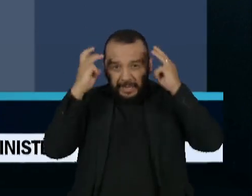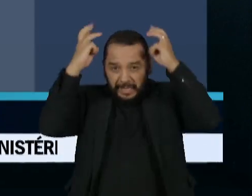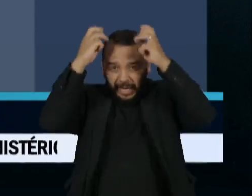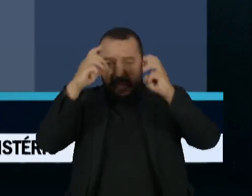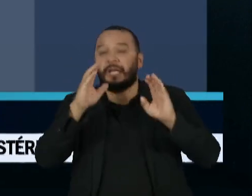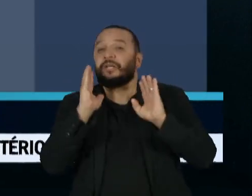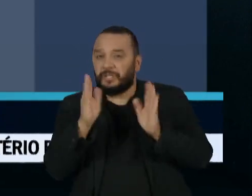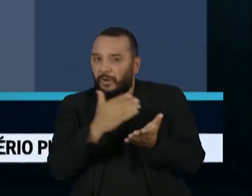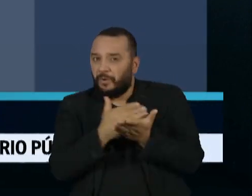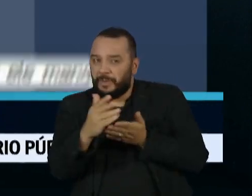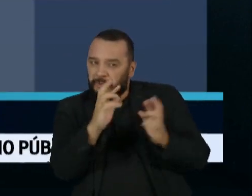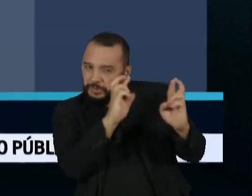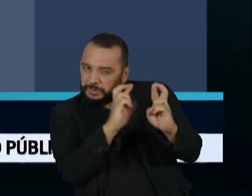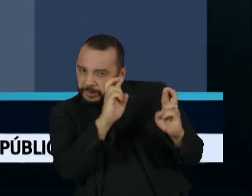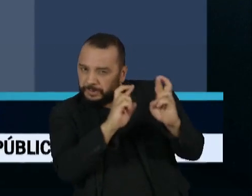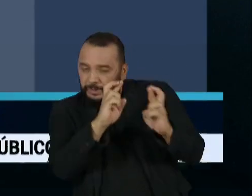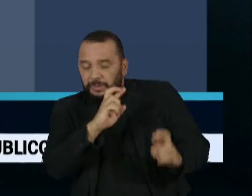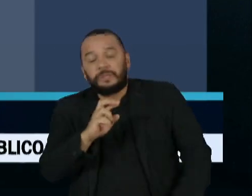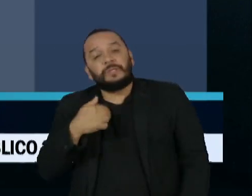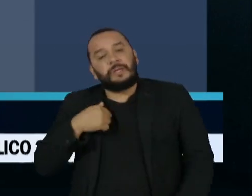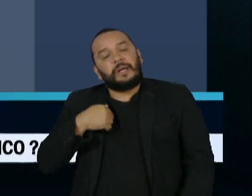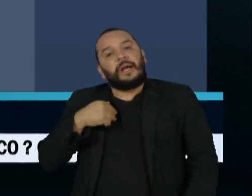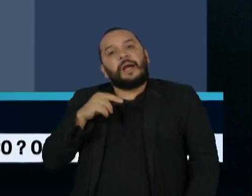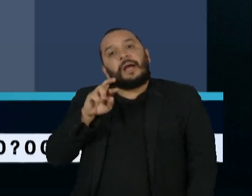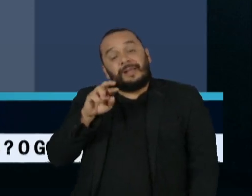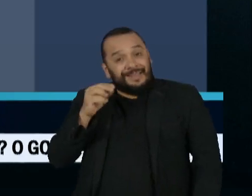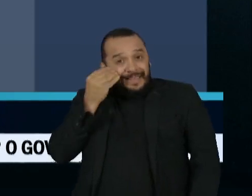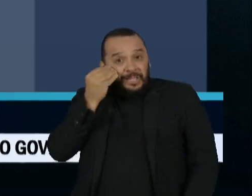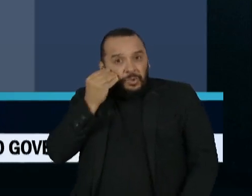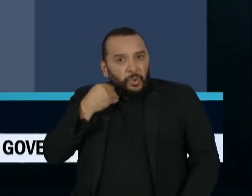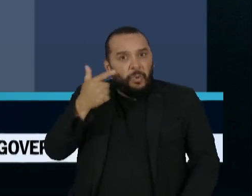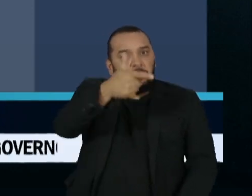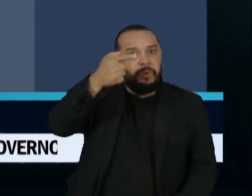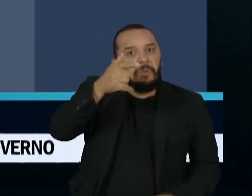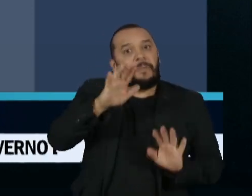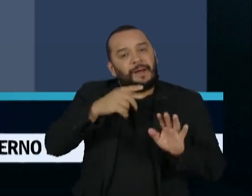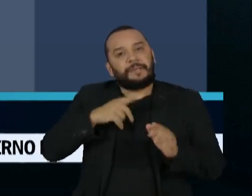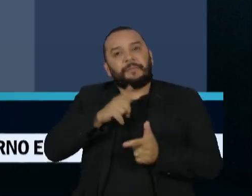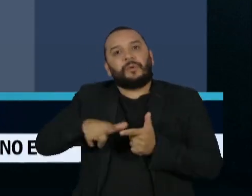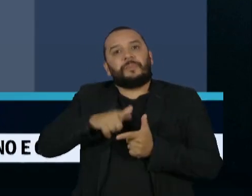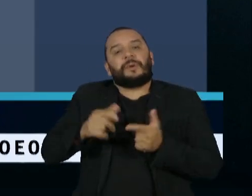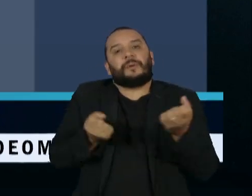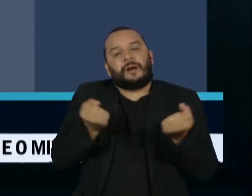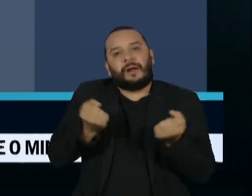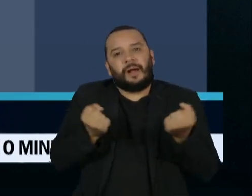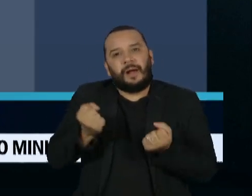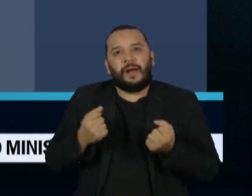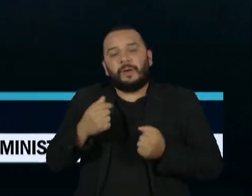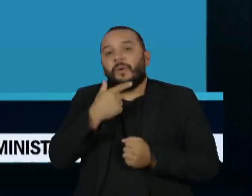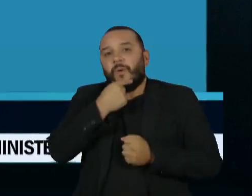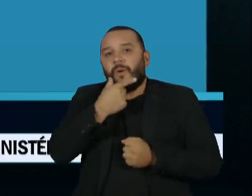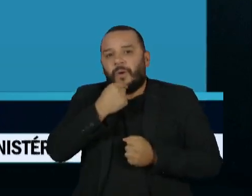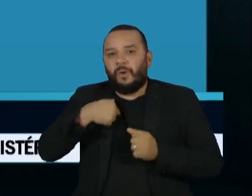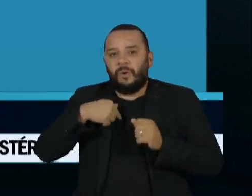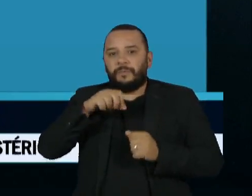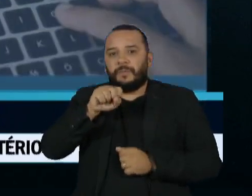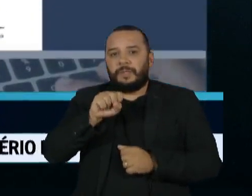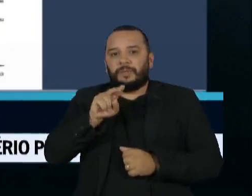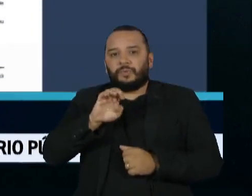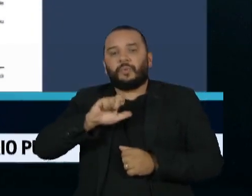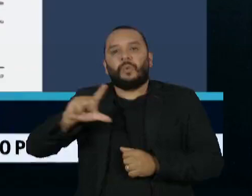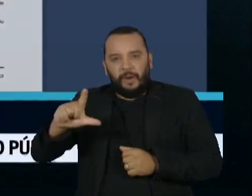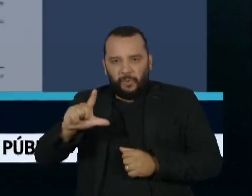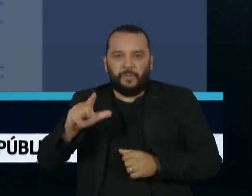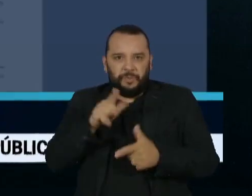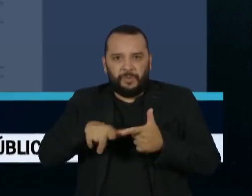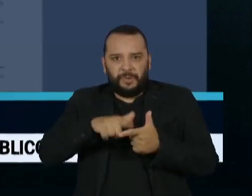inclusive, segundo Elcio, Rony contou que chegaram a tentar matá-la, mas que tiveram um problema com o carro que era dirigido por Maxwell. O ex-PM disse